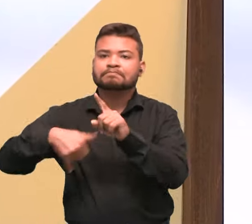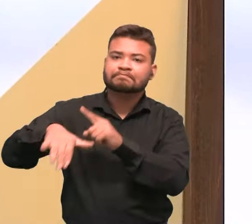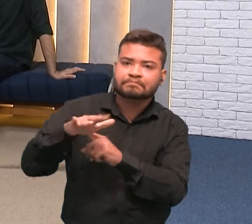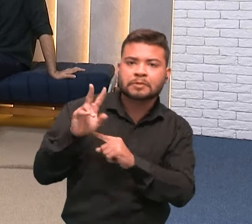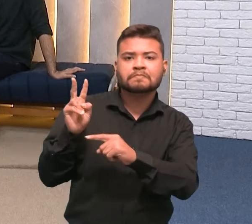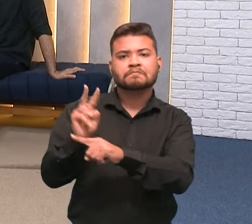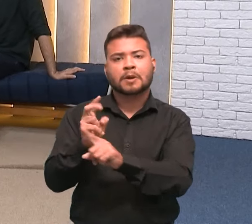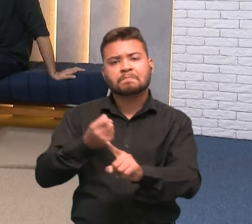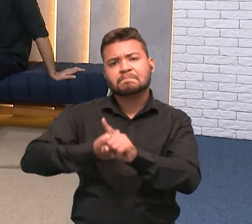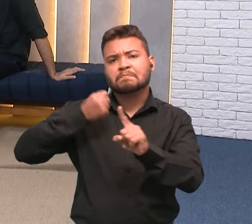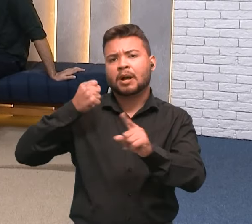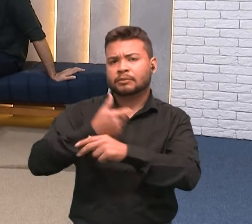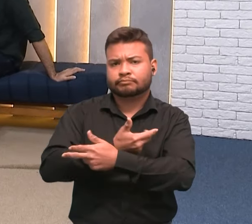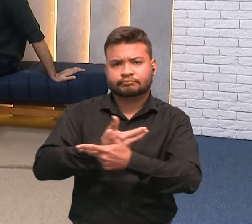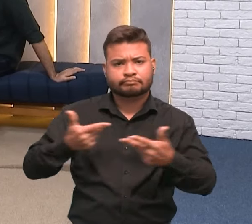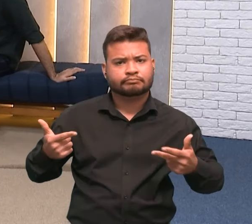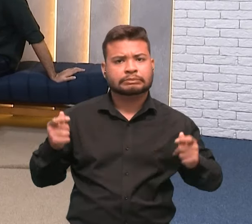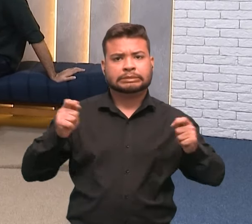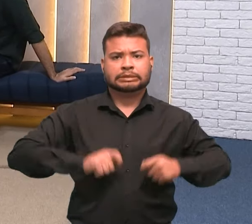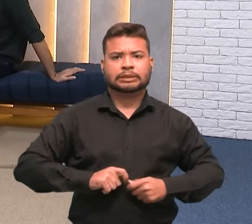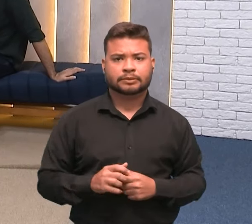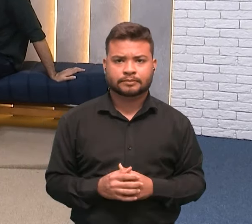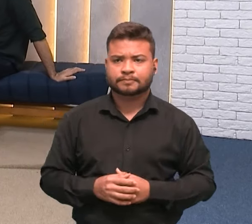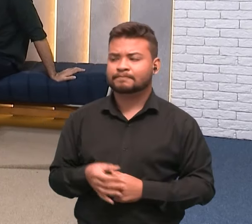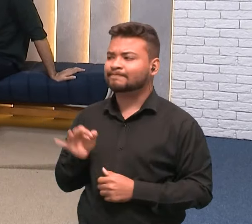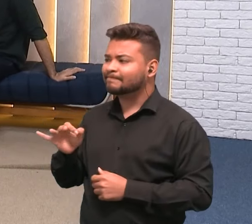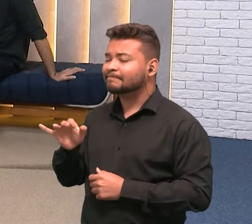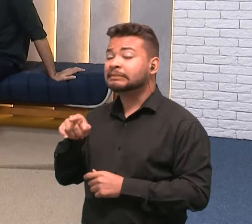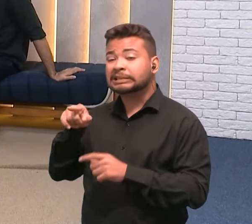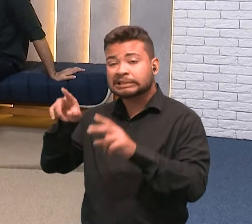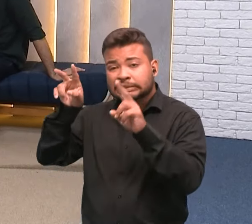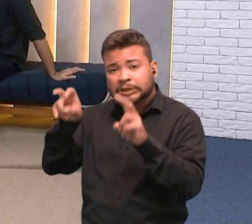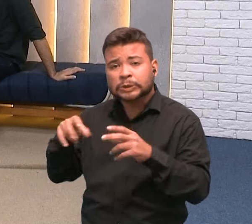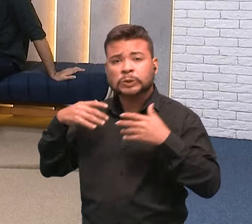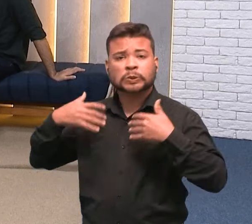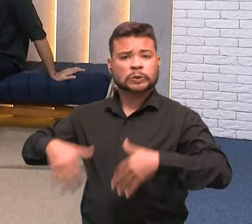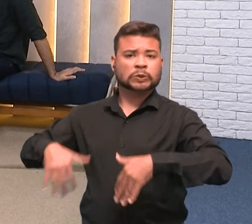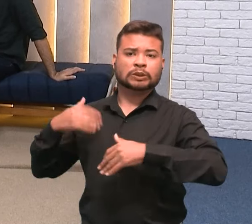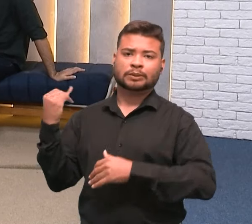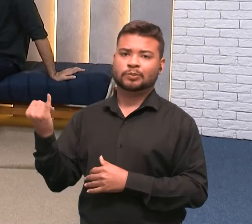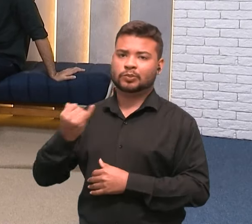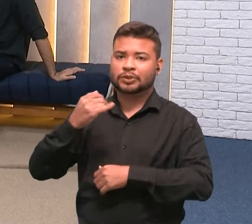São preocupações tão necessárias para esse momento que a gente vive,